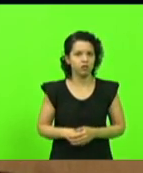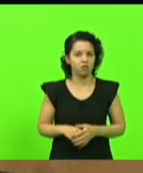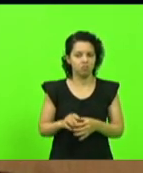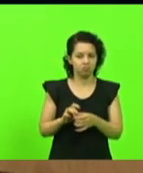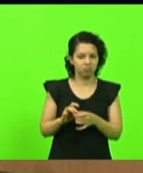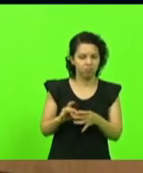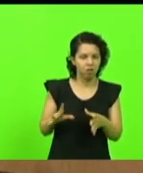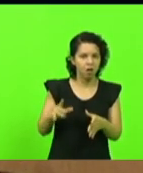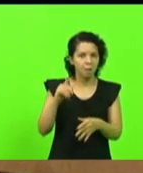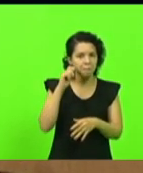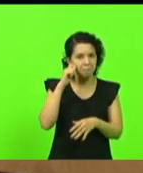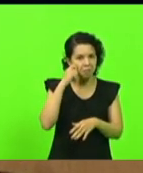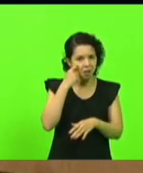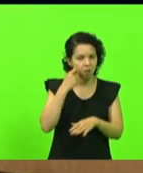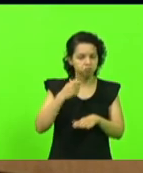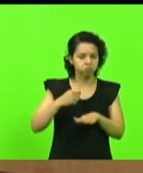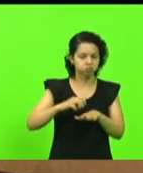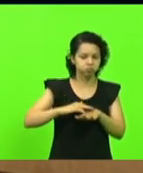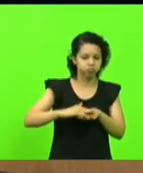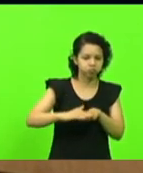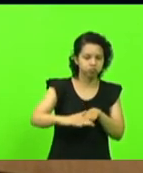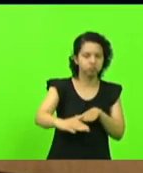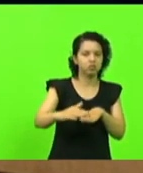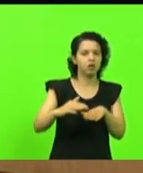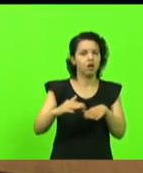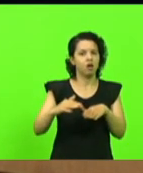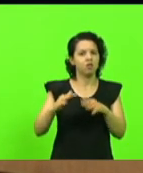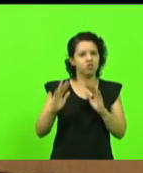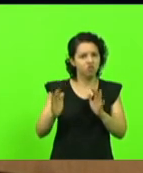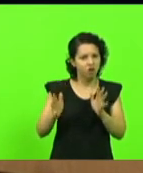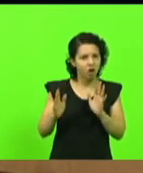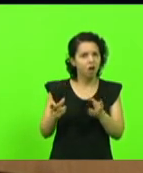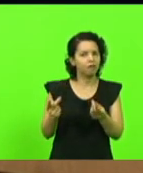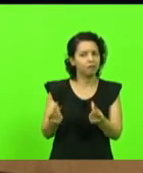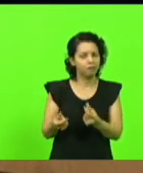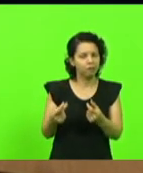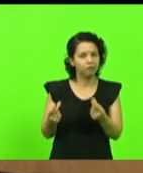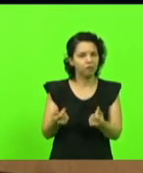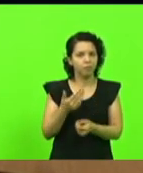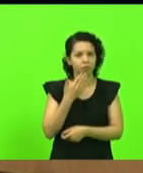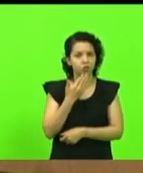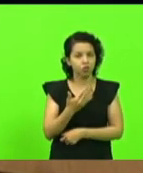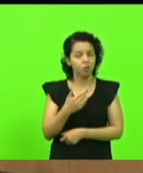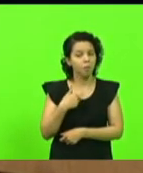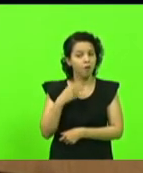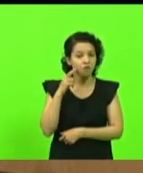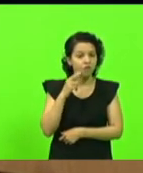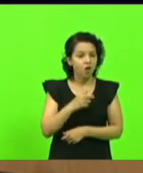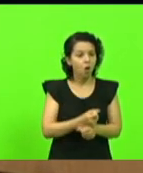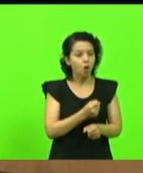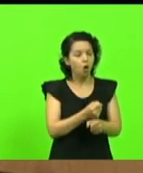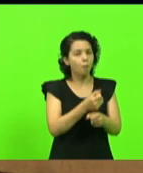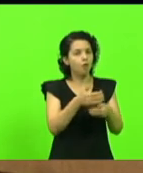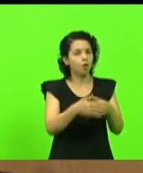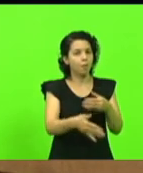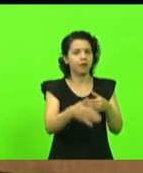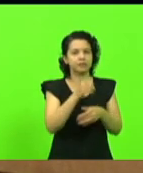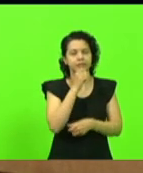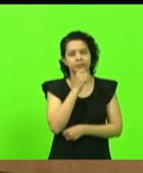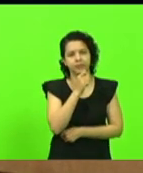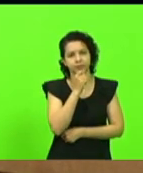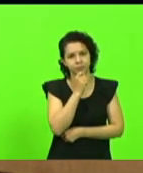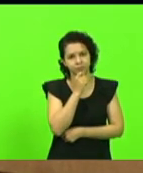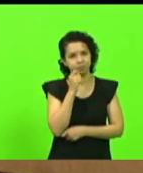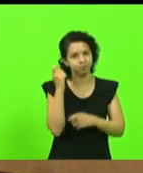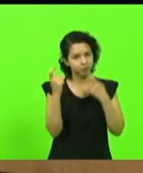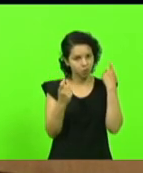trechos que há muito tempo eram pedidos e fico feliz com isso mas não estão vendo as obras iniciar então há uma